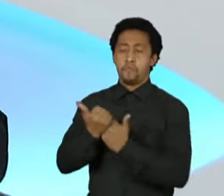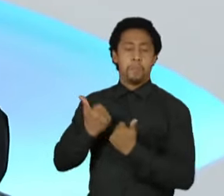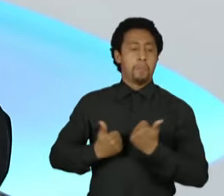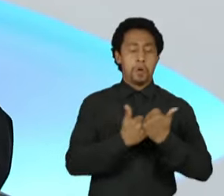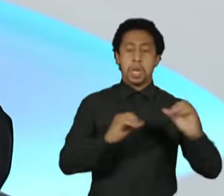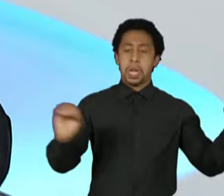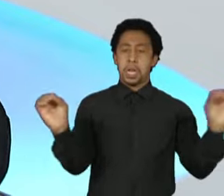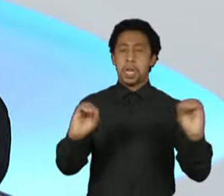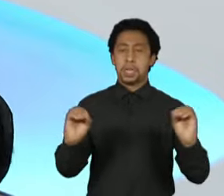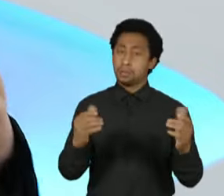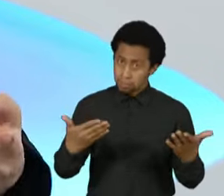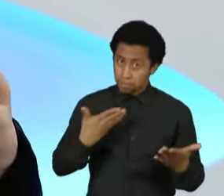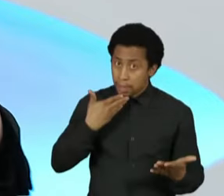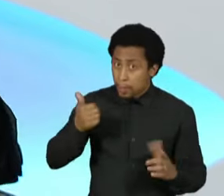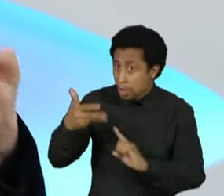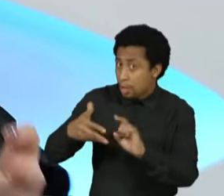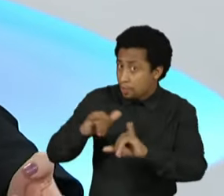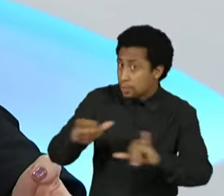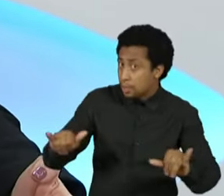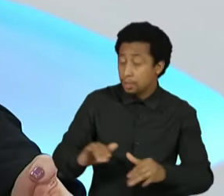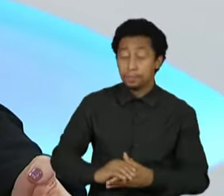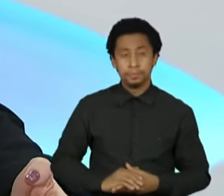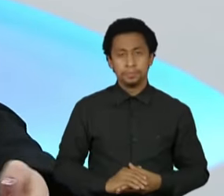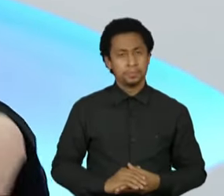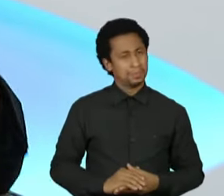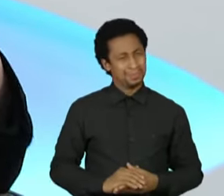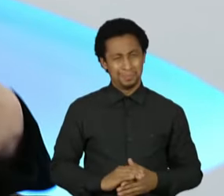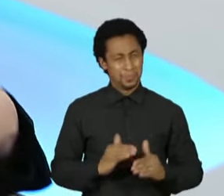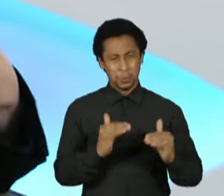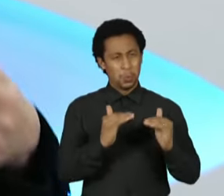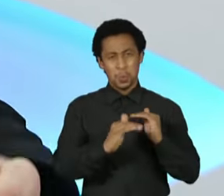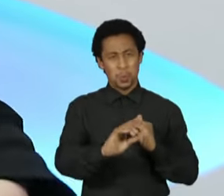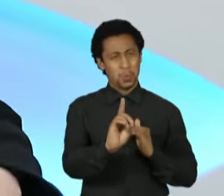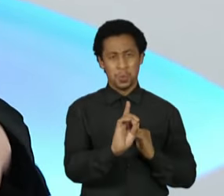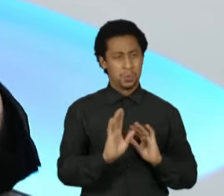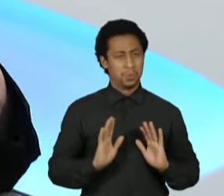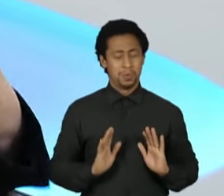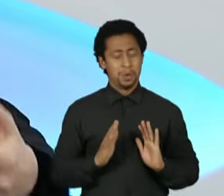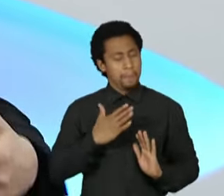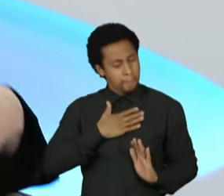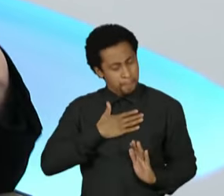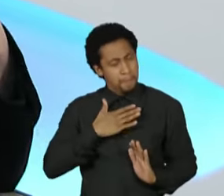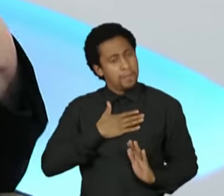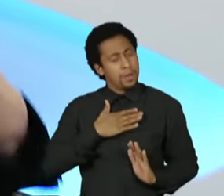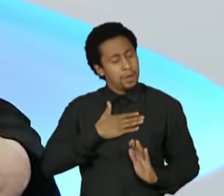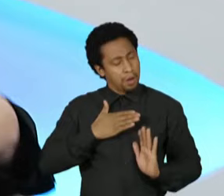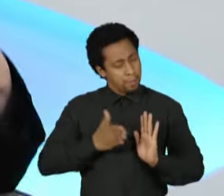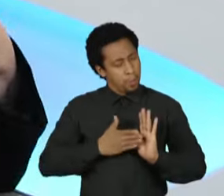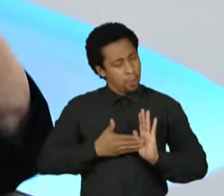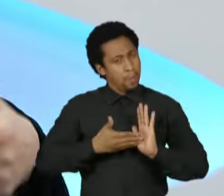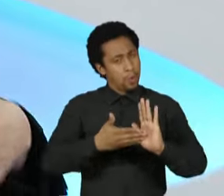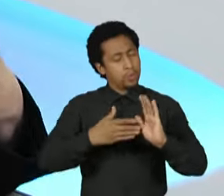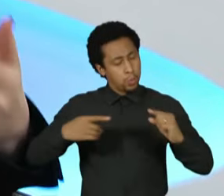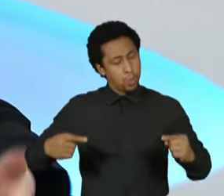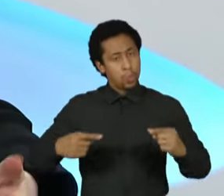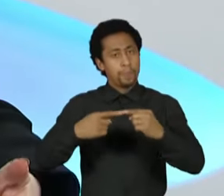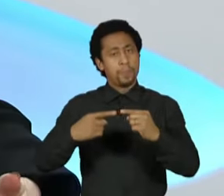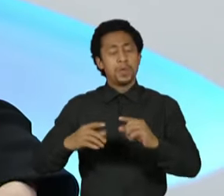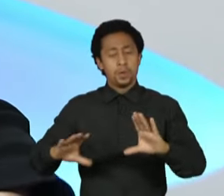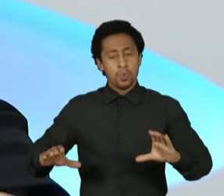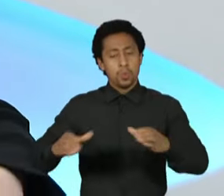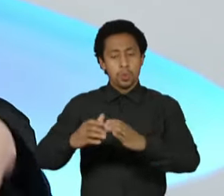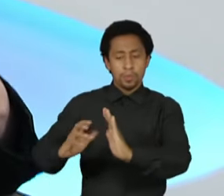nenhum. A minha candidatura, que é do campo democrático, centro democrático, é exatamente um reconhecimento e um respeito à população